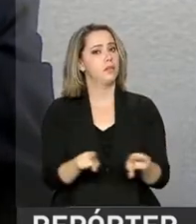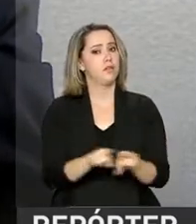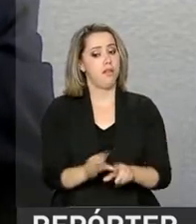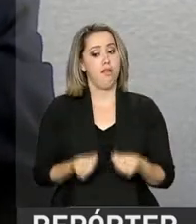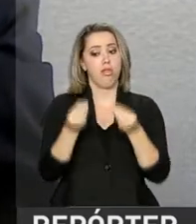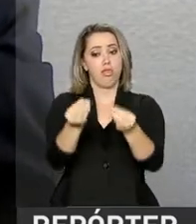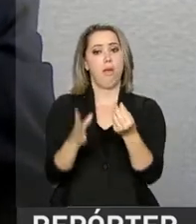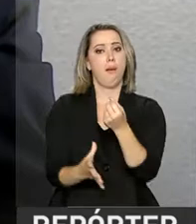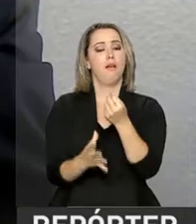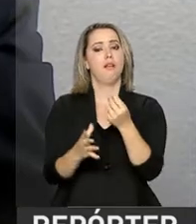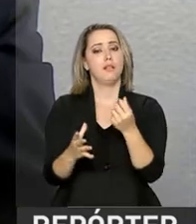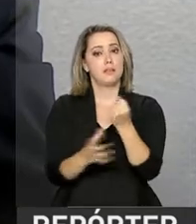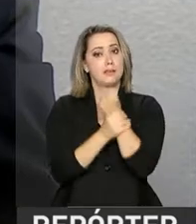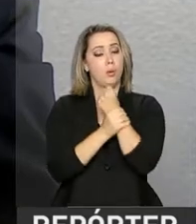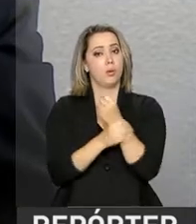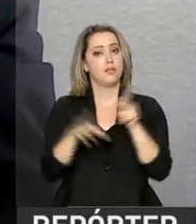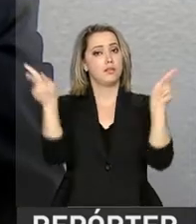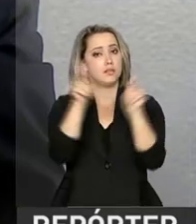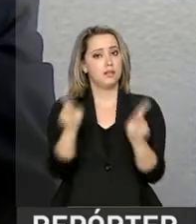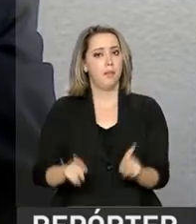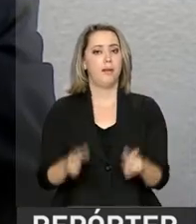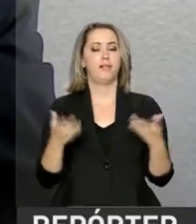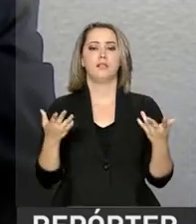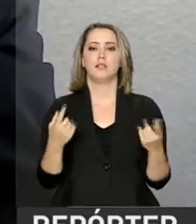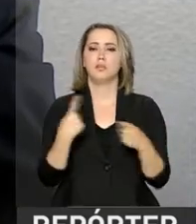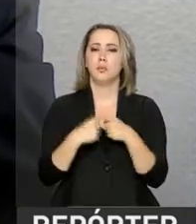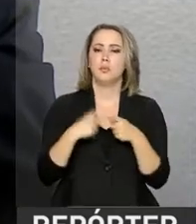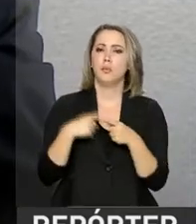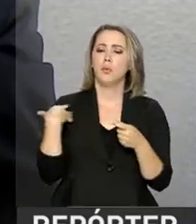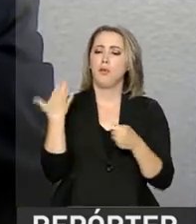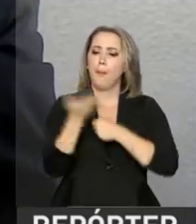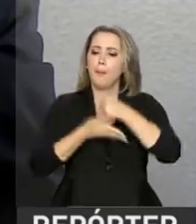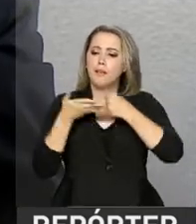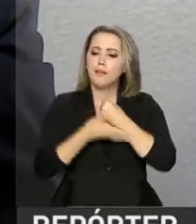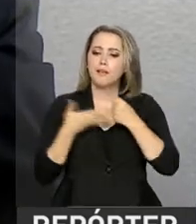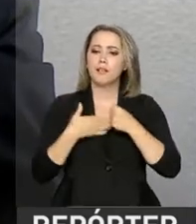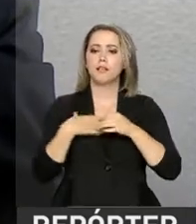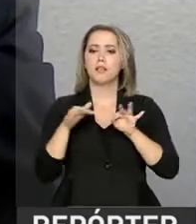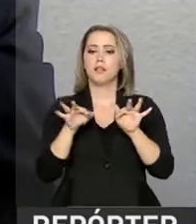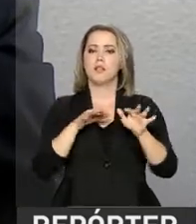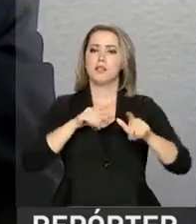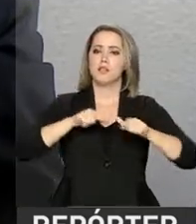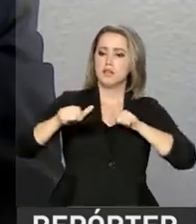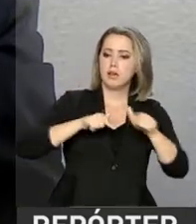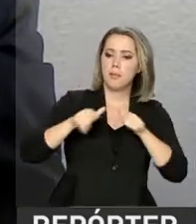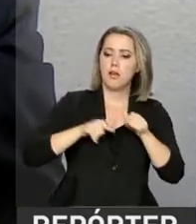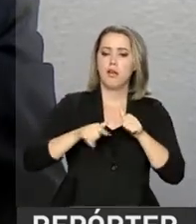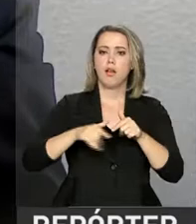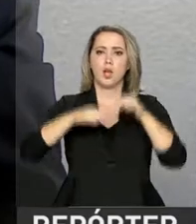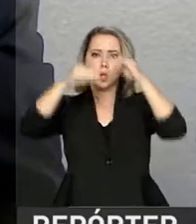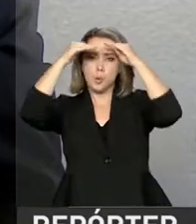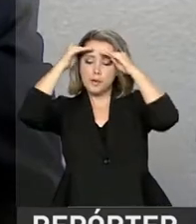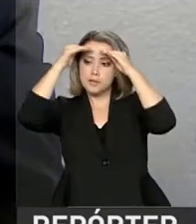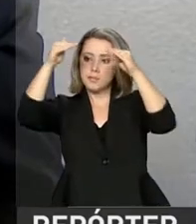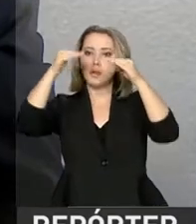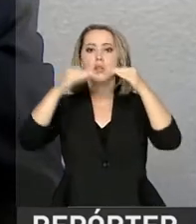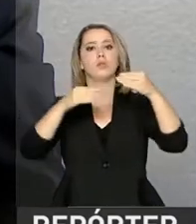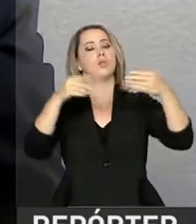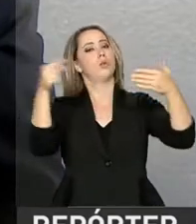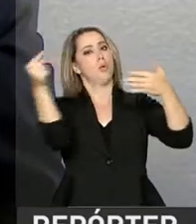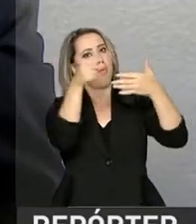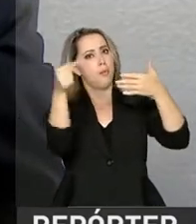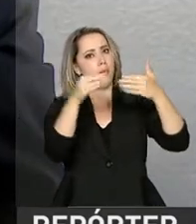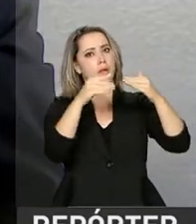garantia da paz, porque ela se baseia na ideia de disciplina, de hierarquia, de respeito absoluto às